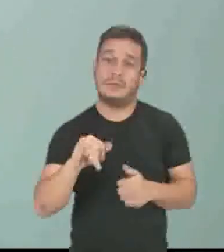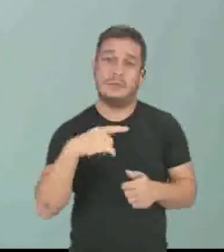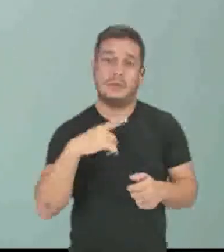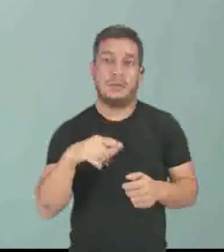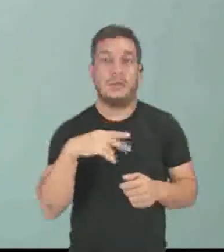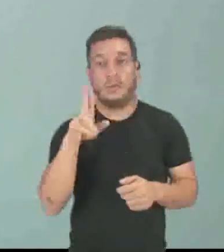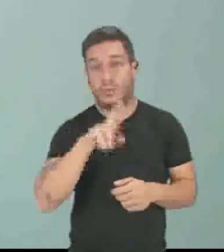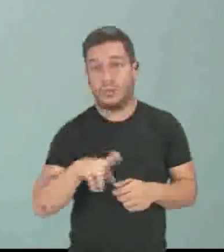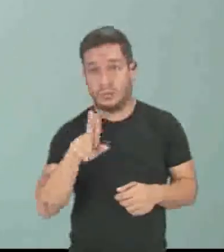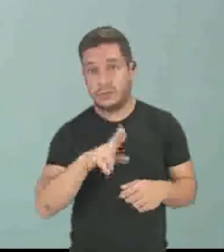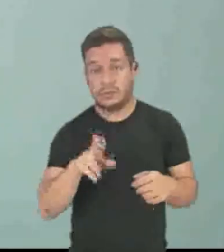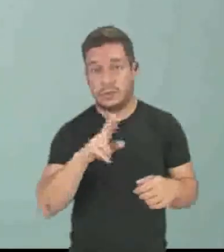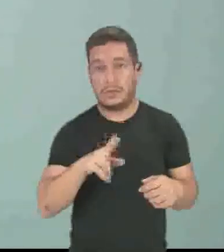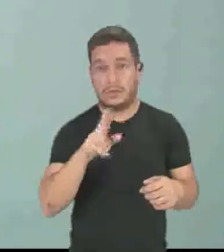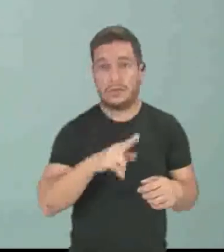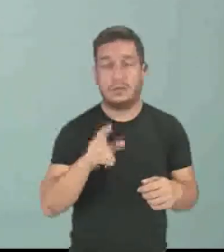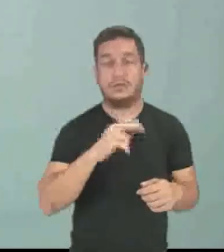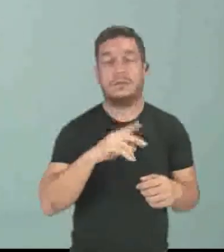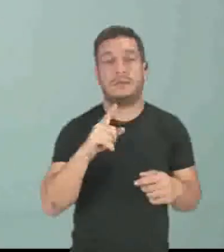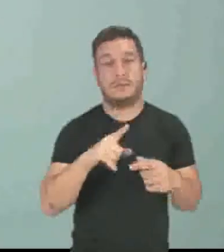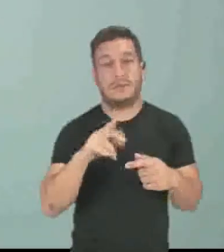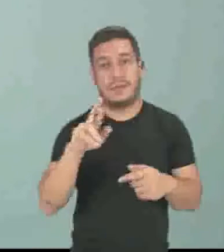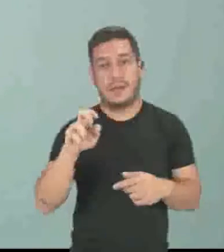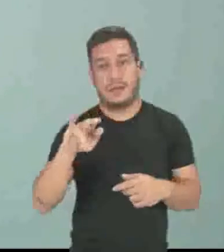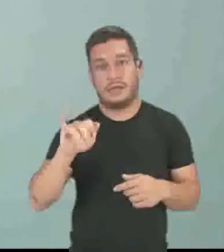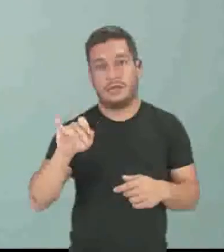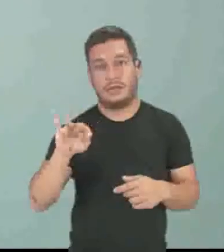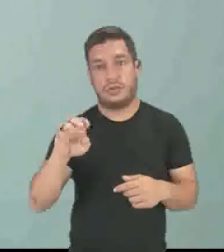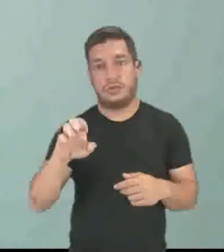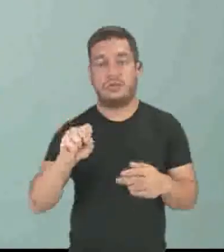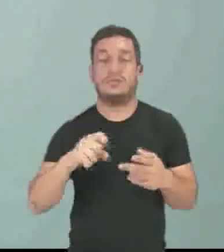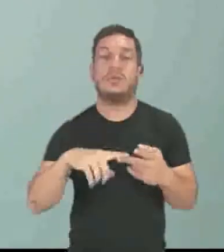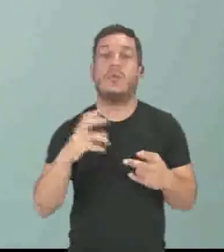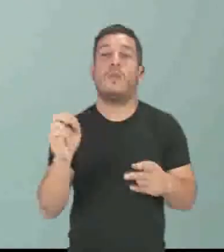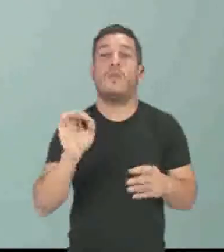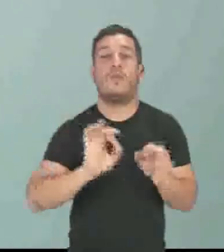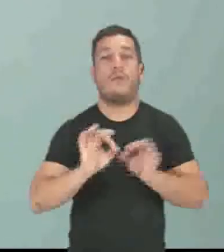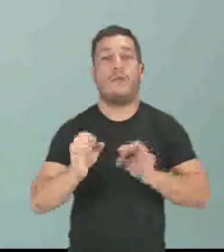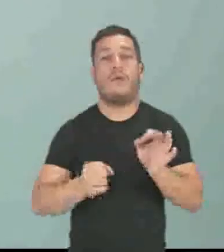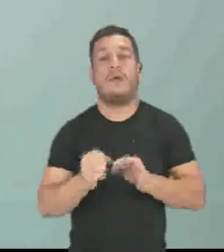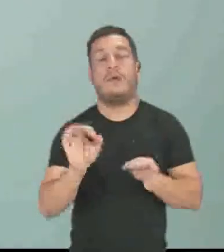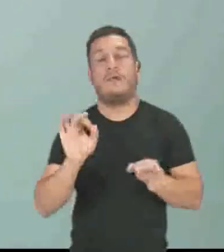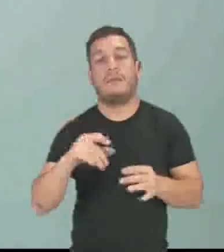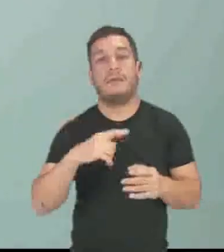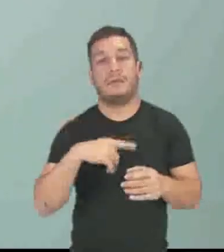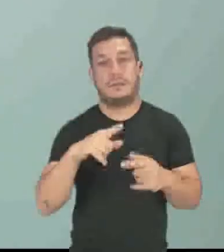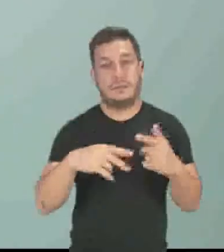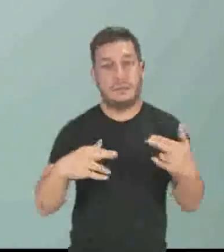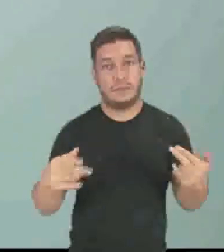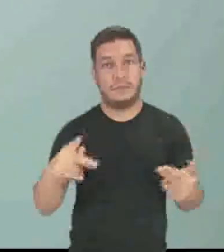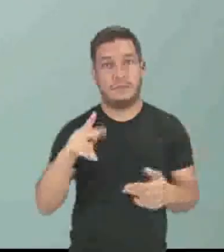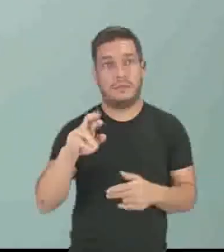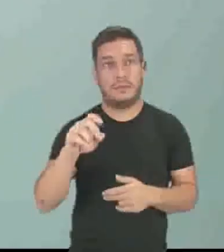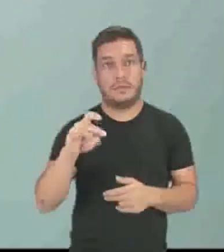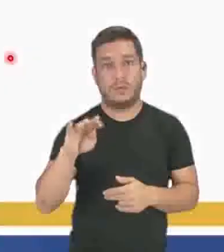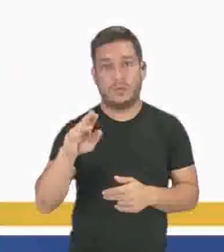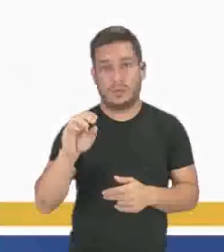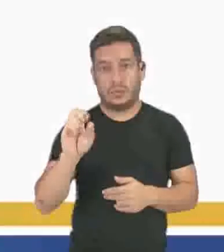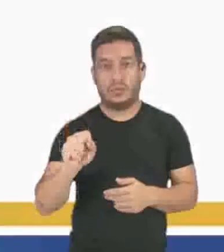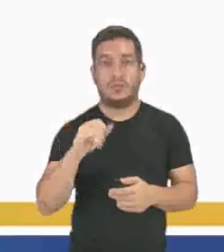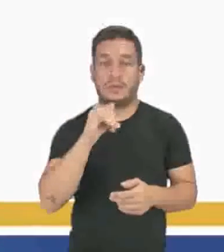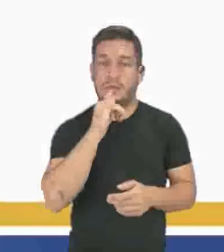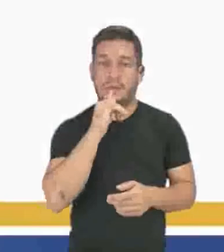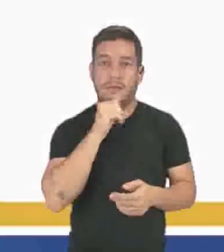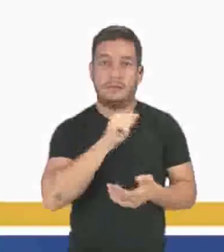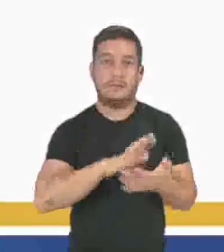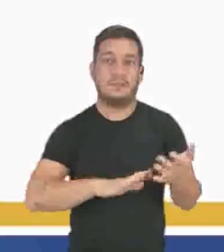consumida, quando se trata dos reagentes, seja elas que foram formadas, quando se trata dos produtos. Então, aqui no